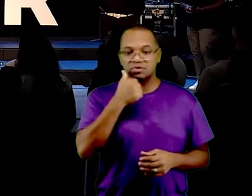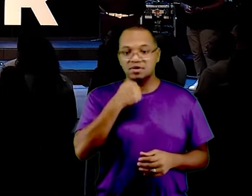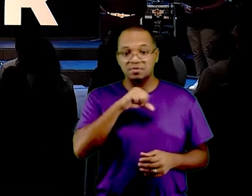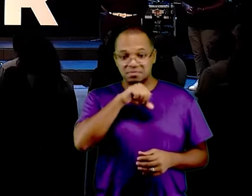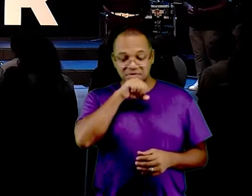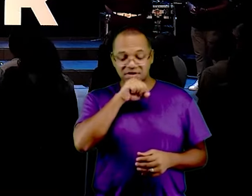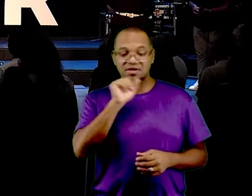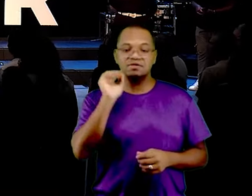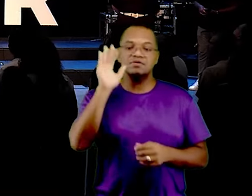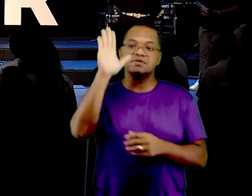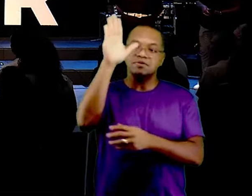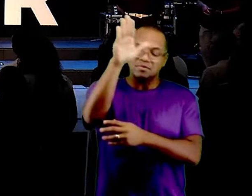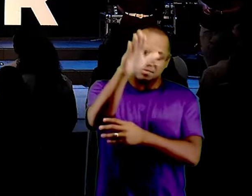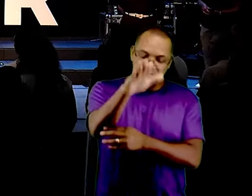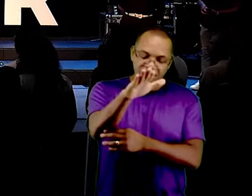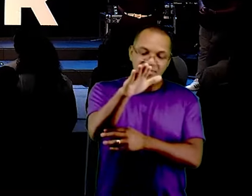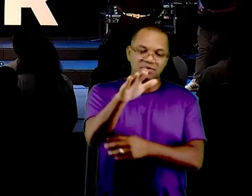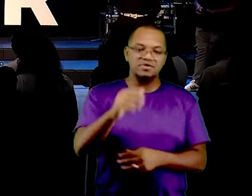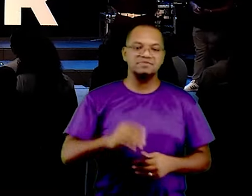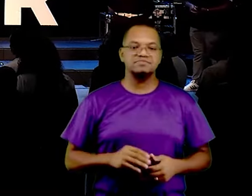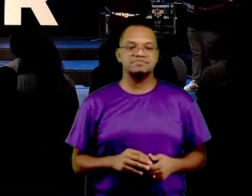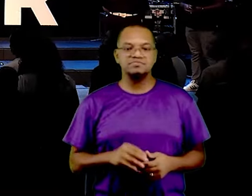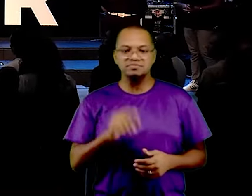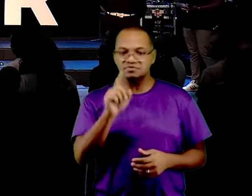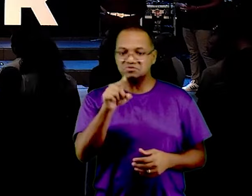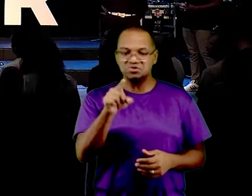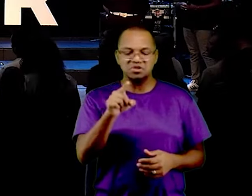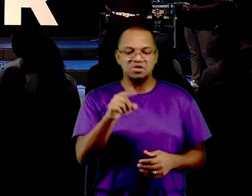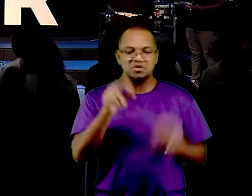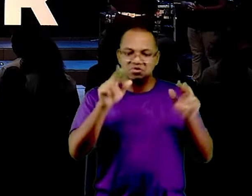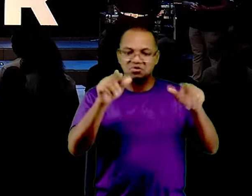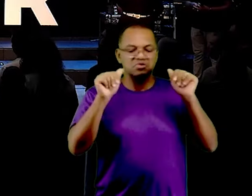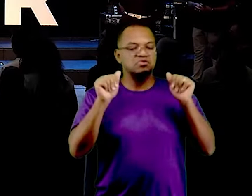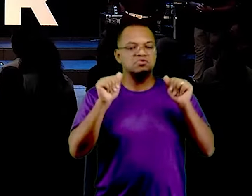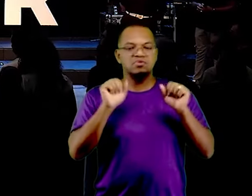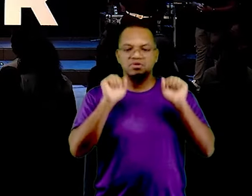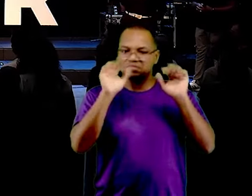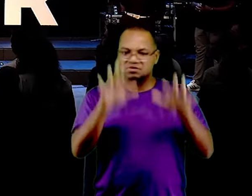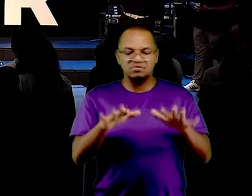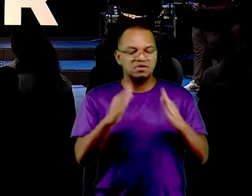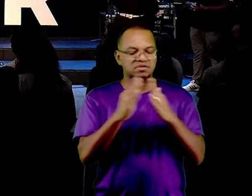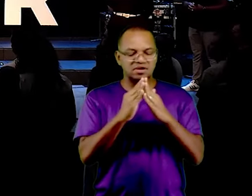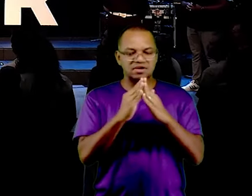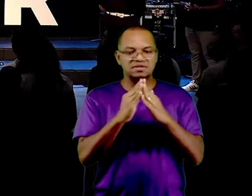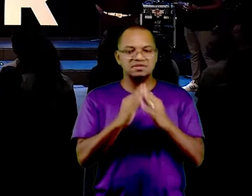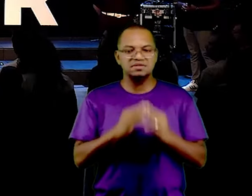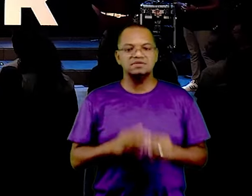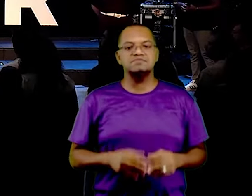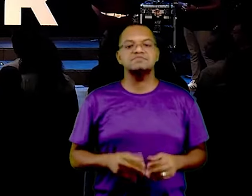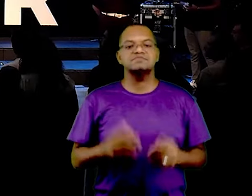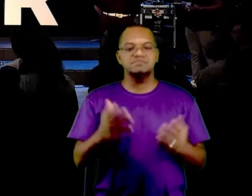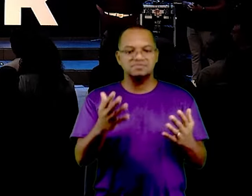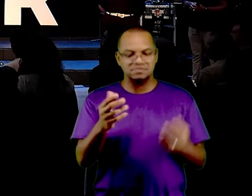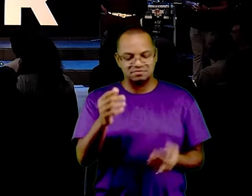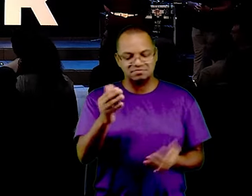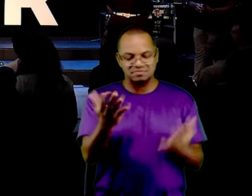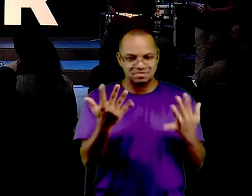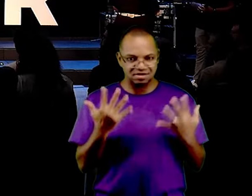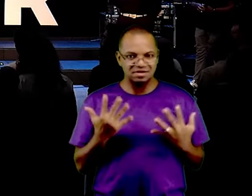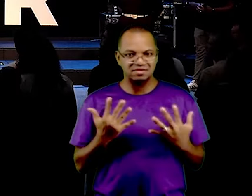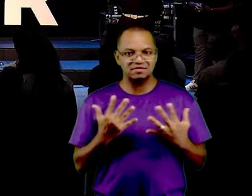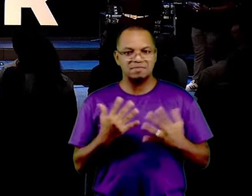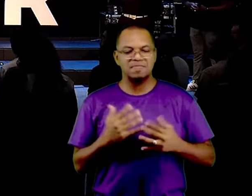vida, você que nunca foi abençoado em casa, nunca, traz sua mamãe, vou fazer ela colocar a mão sobre a cabeça,